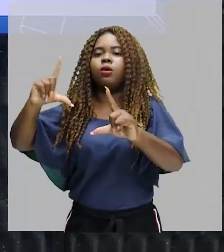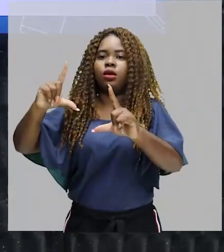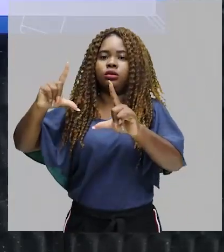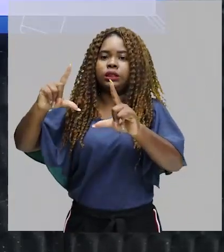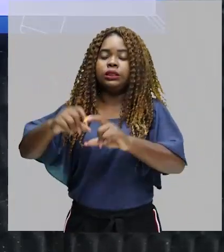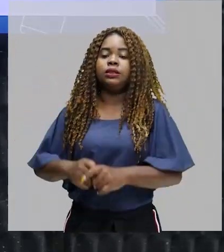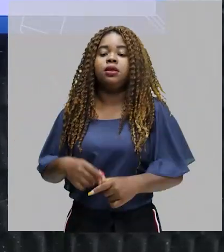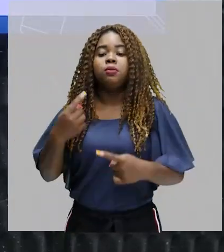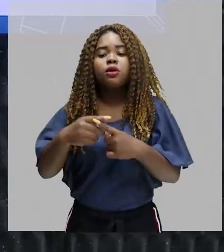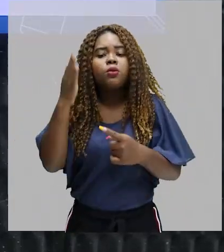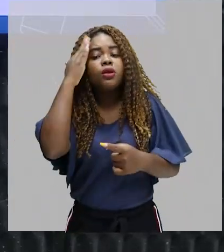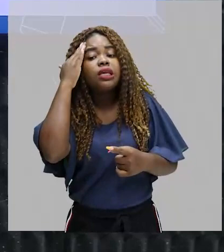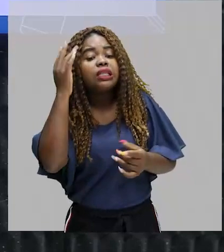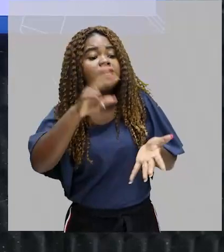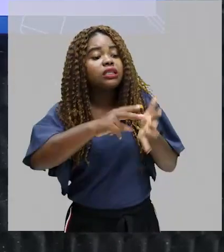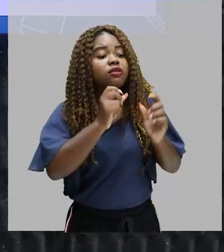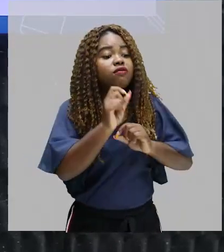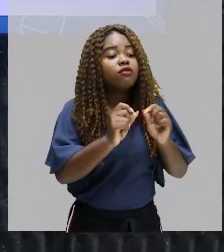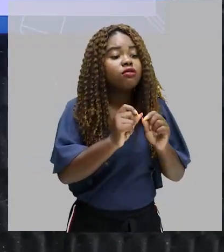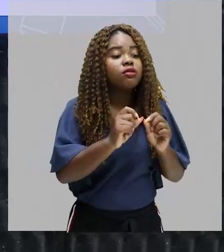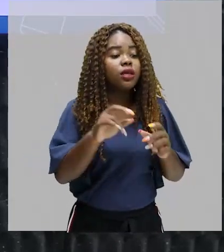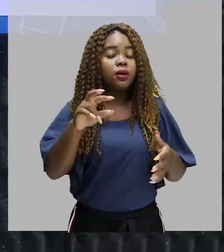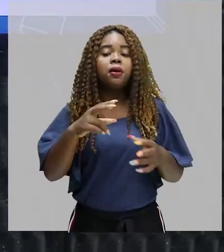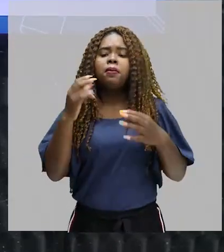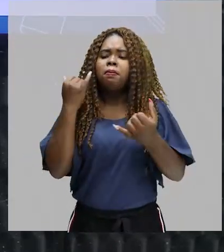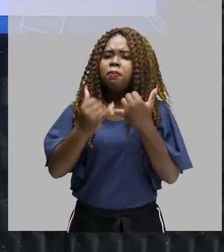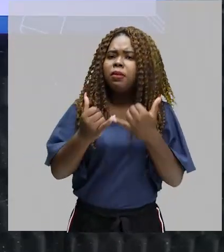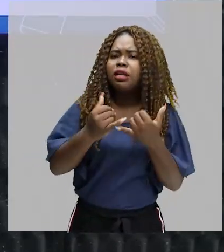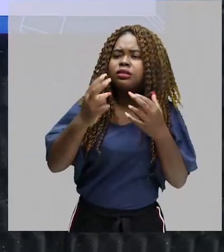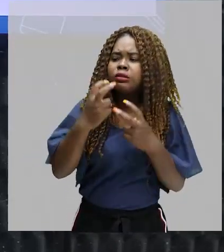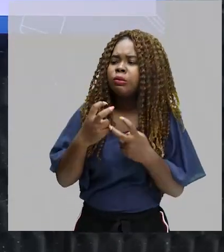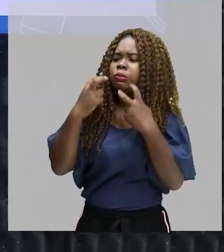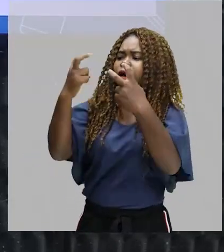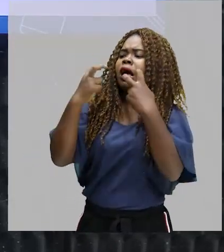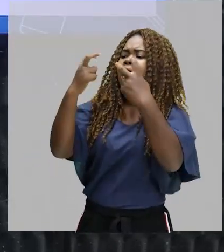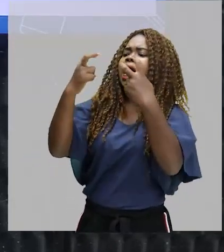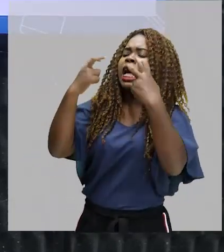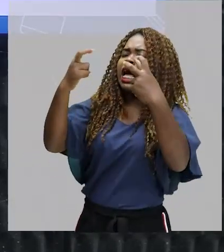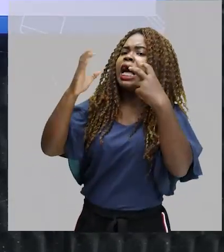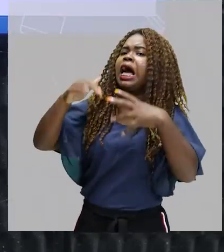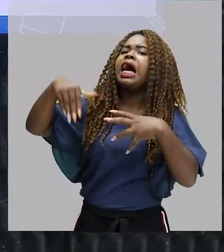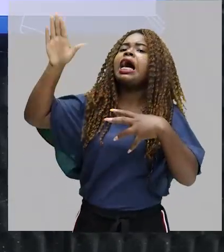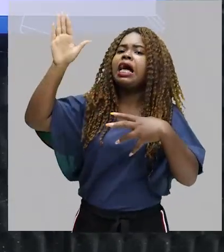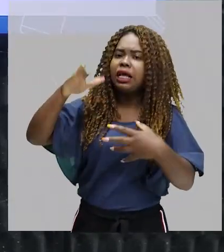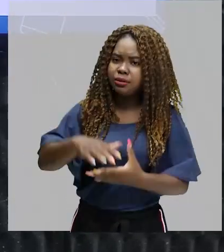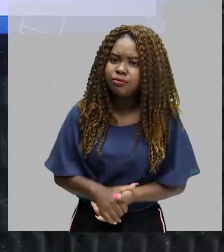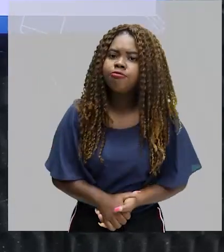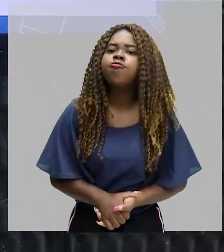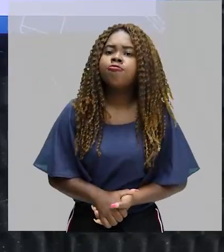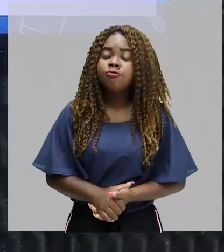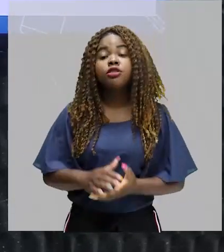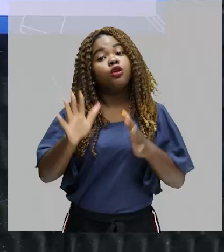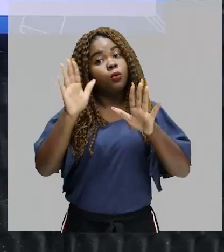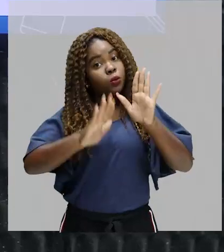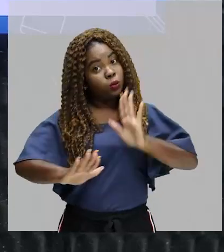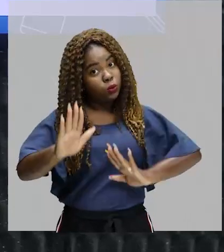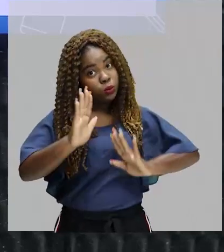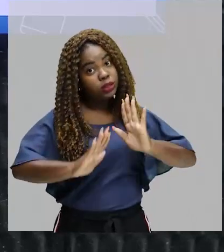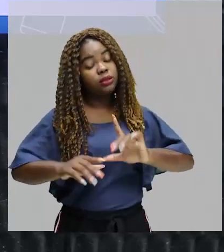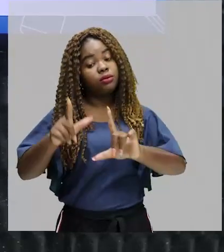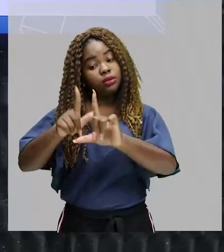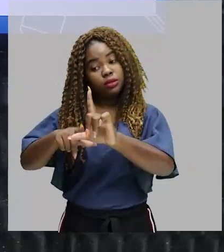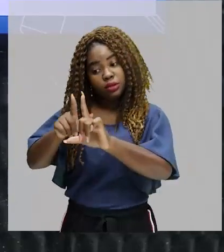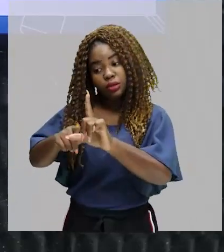estou gritando, que eu estou falando alto com aquela pessoa, não estou sendo cortês. Então, muito cuidado, porque até essa questão da letra, ela